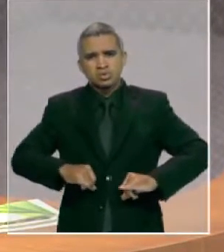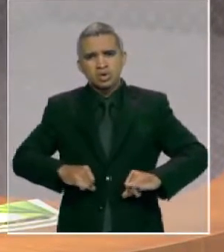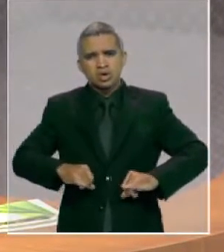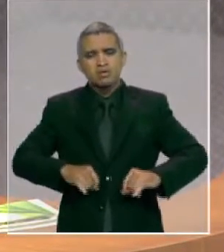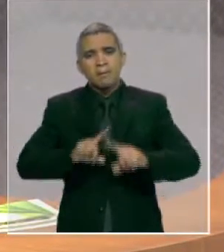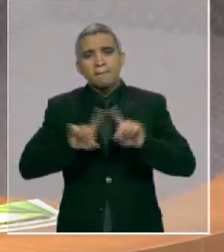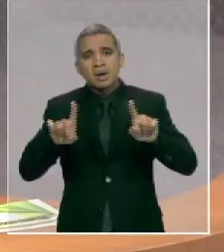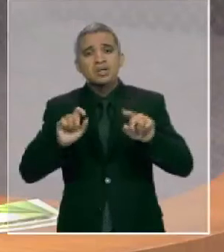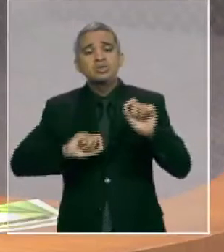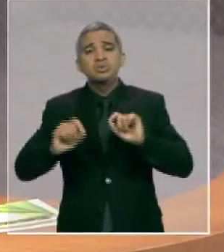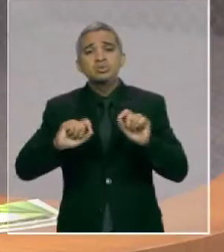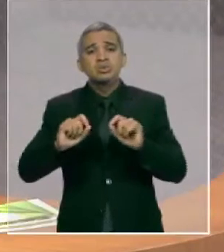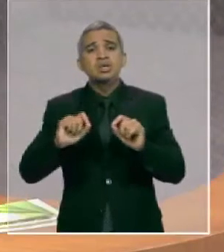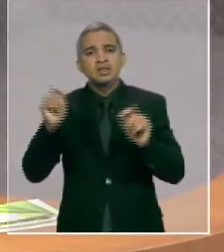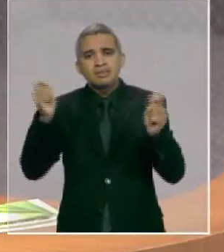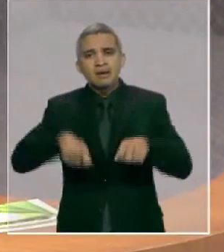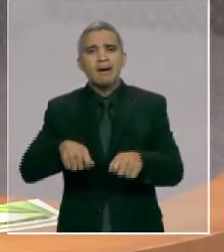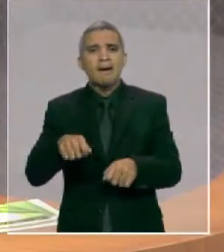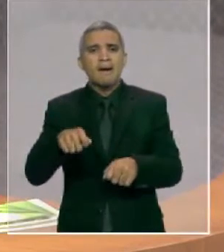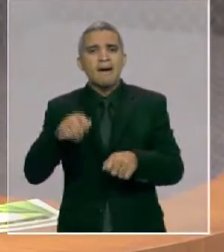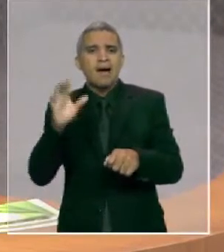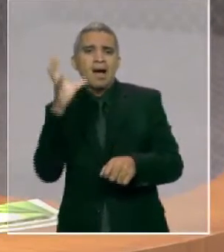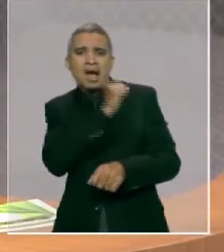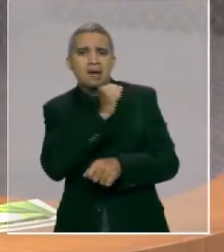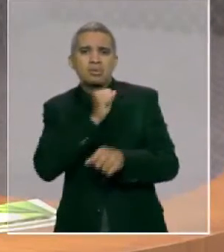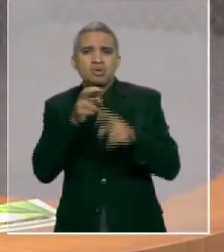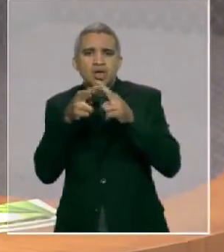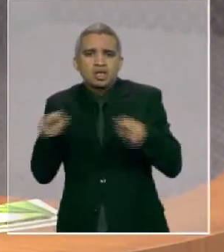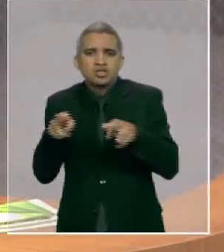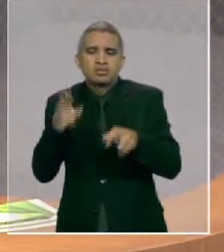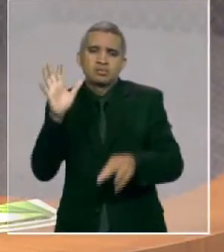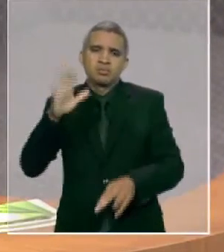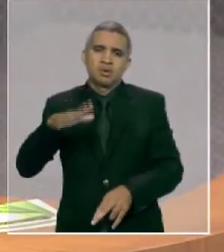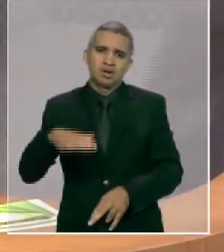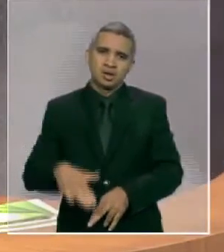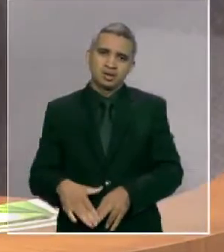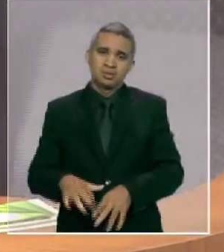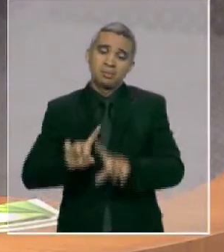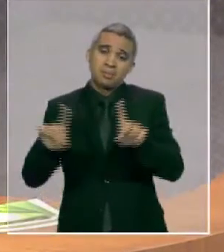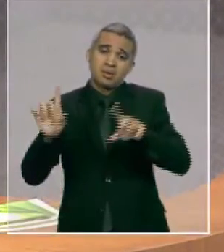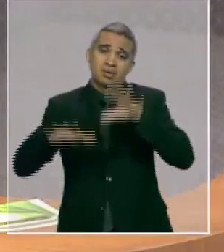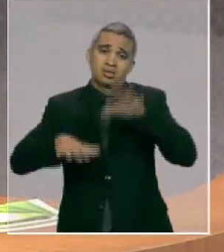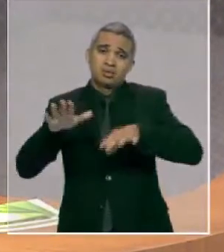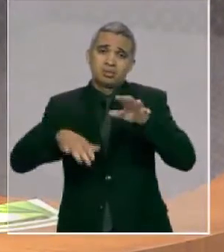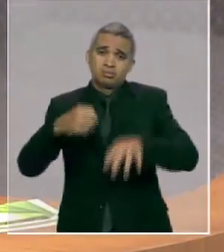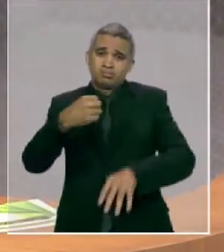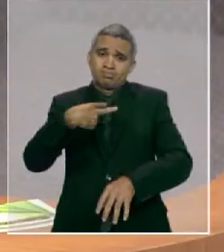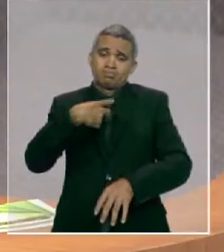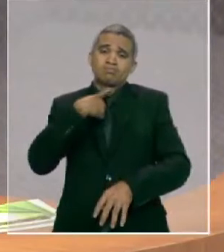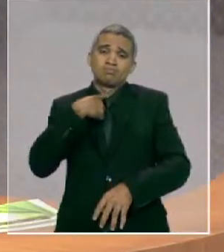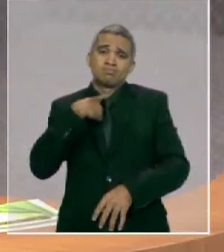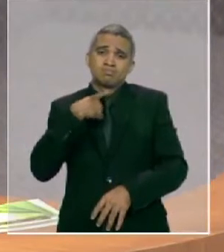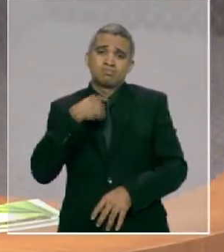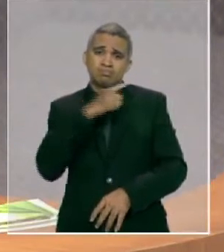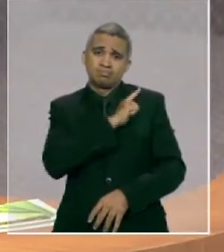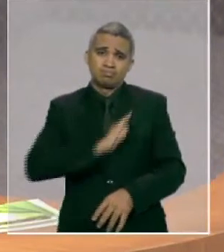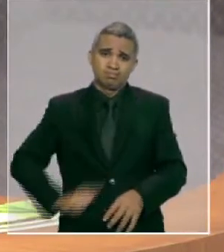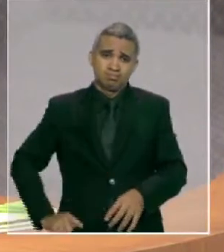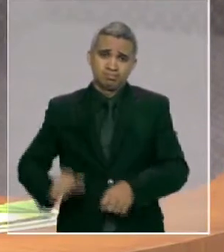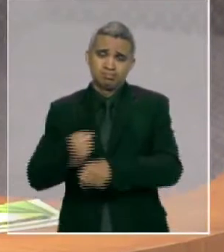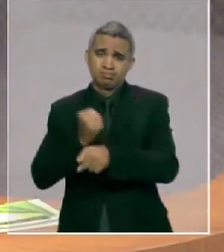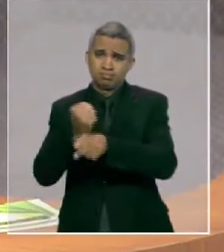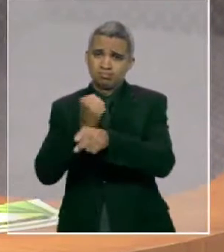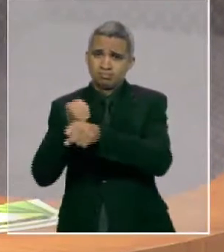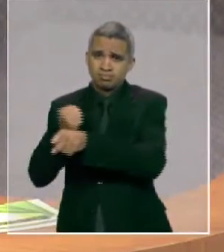de vida são baratas, simples e de fácil resolutividade. Só depende da vontade política de nossos governantes. Diante desse contexto,